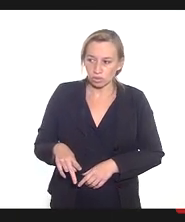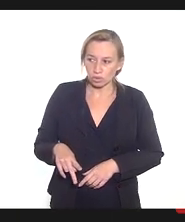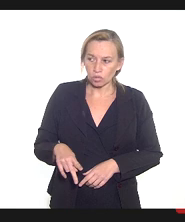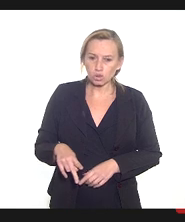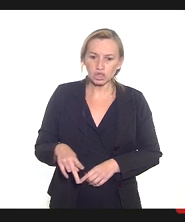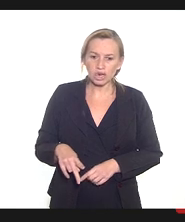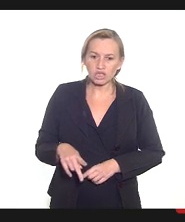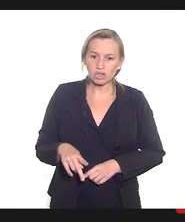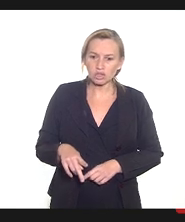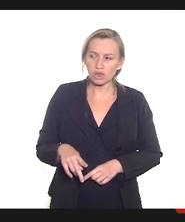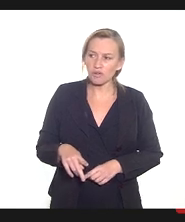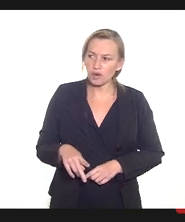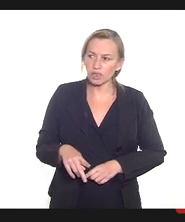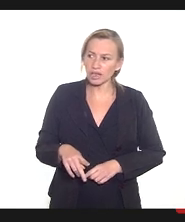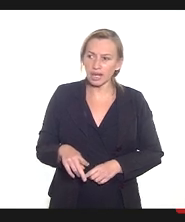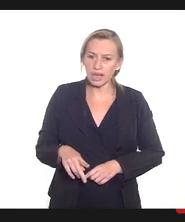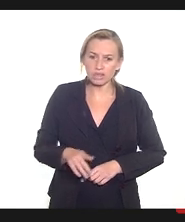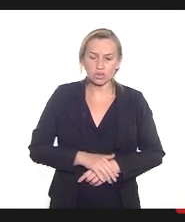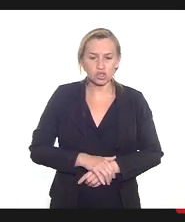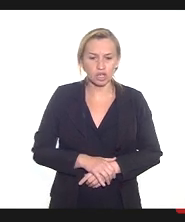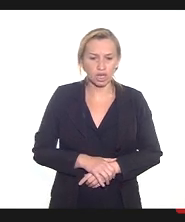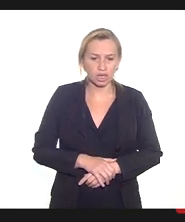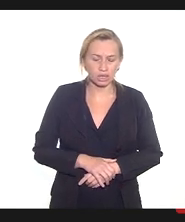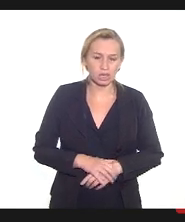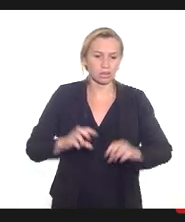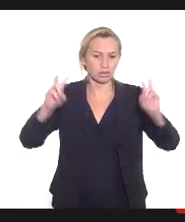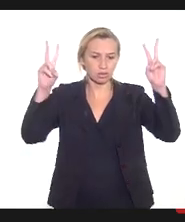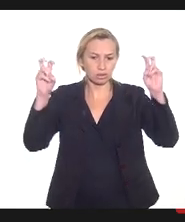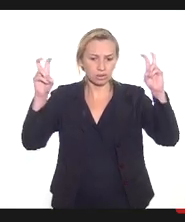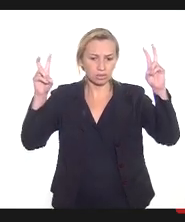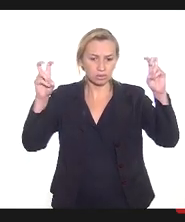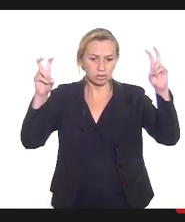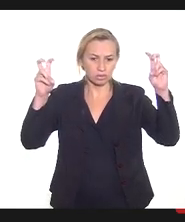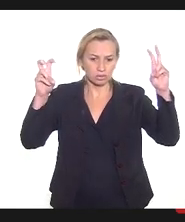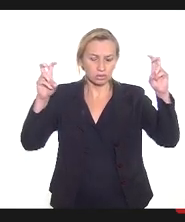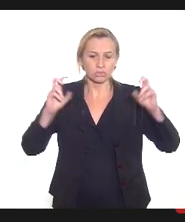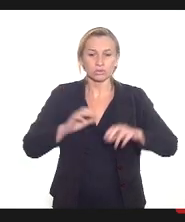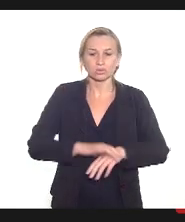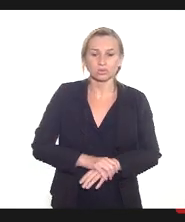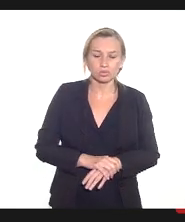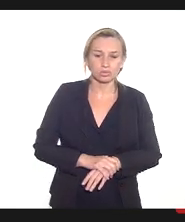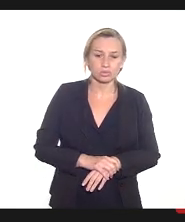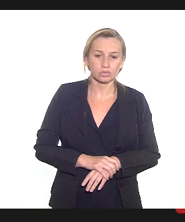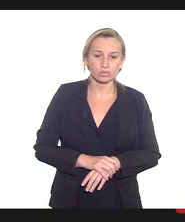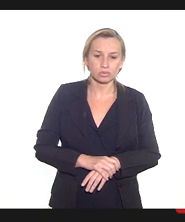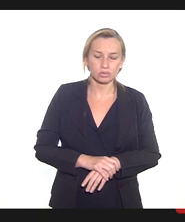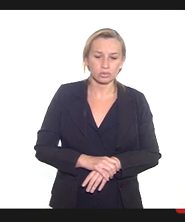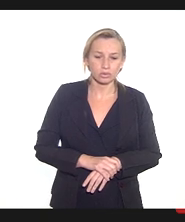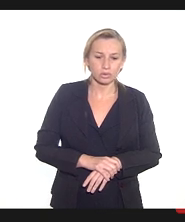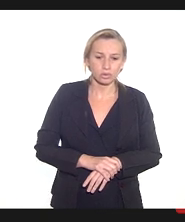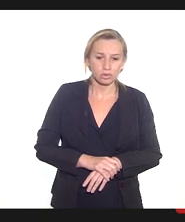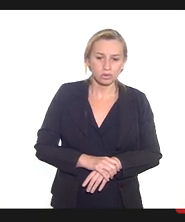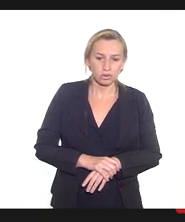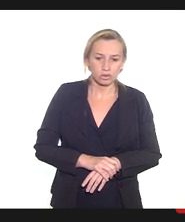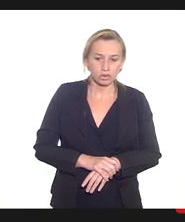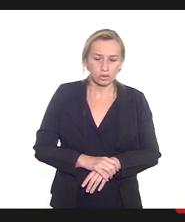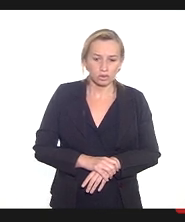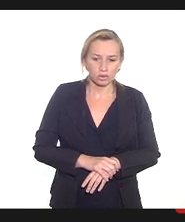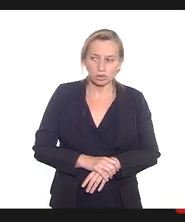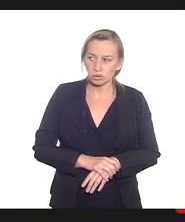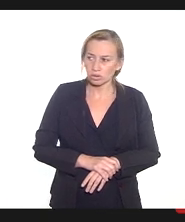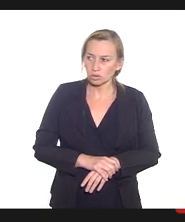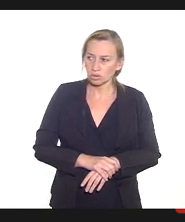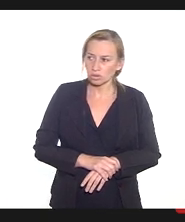Serafini traziam essas questões com muito ênfase que alguns municípios